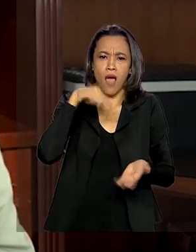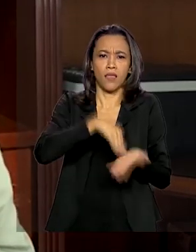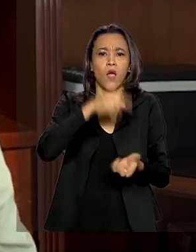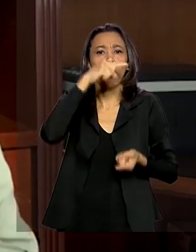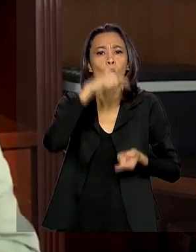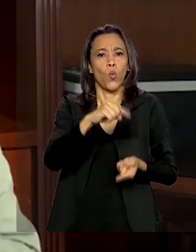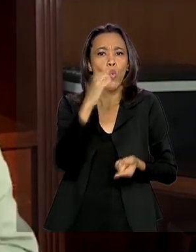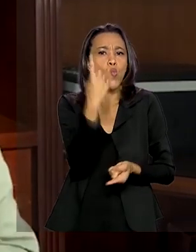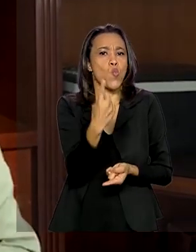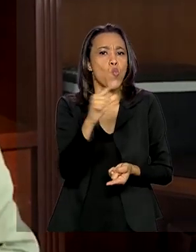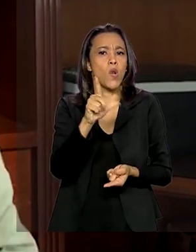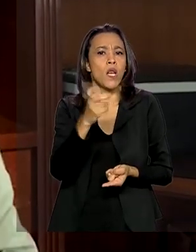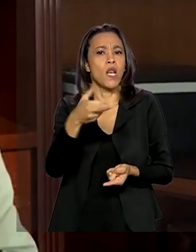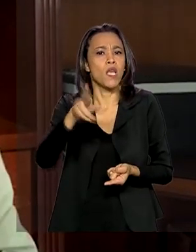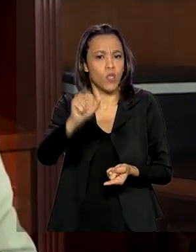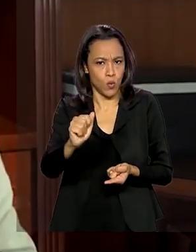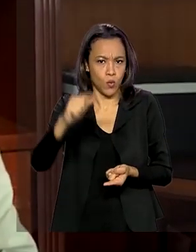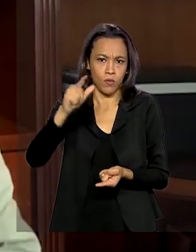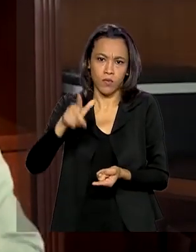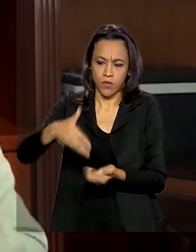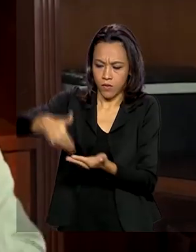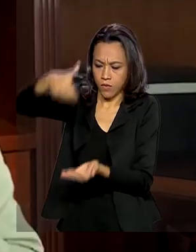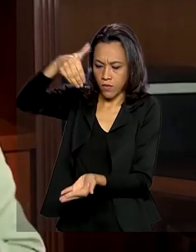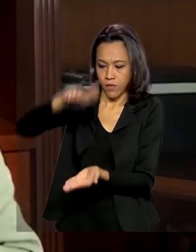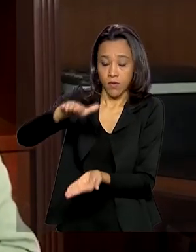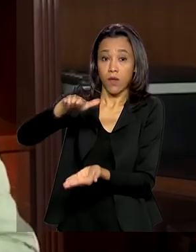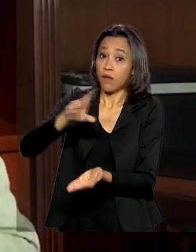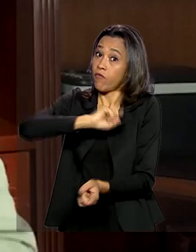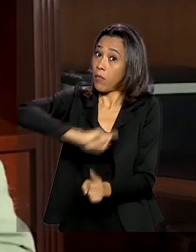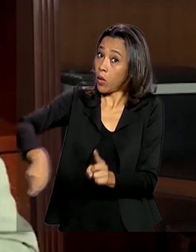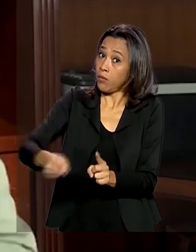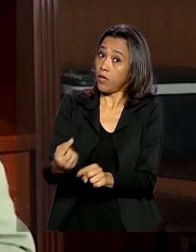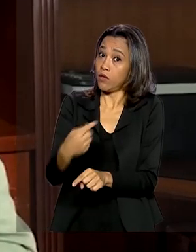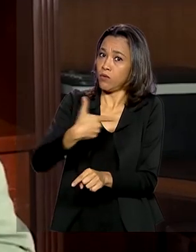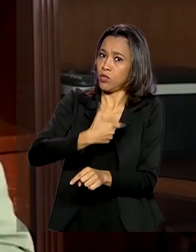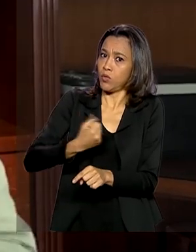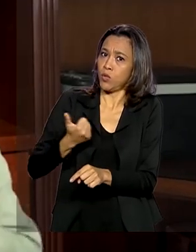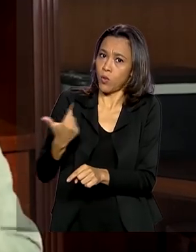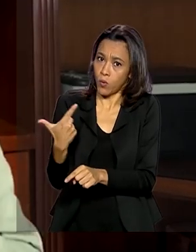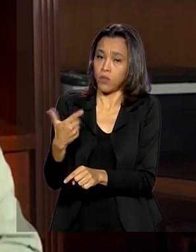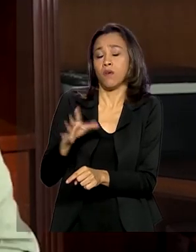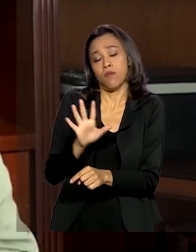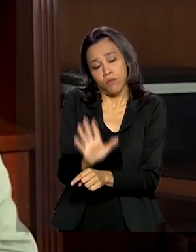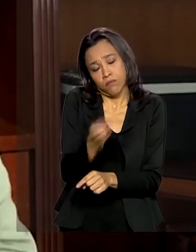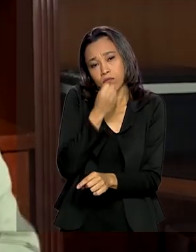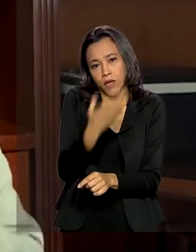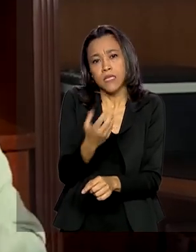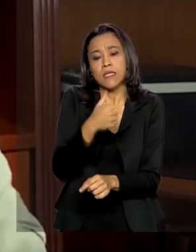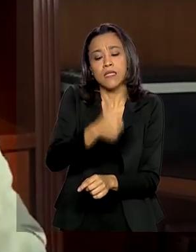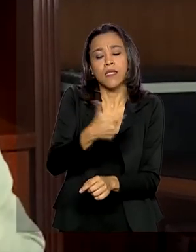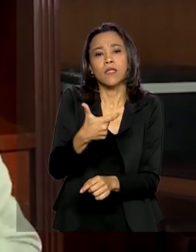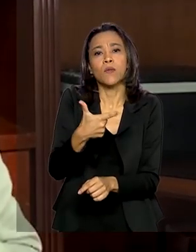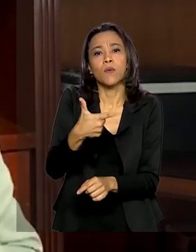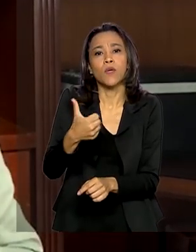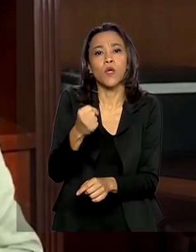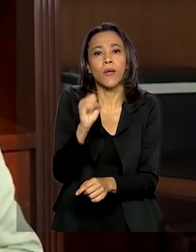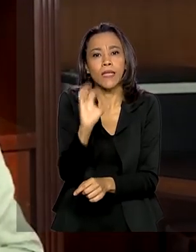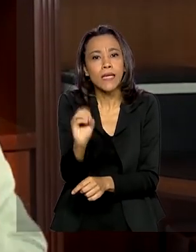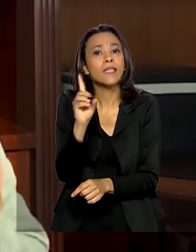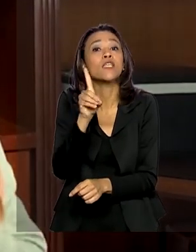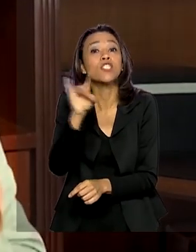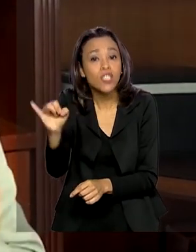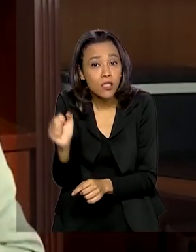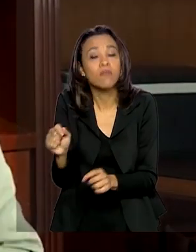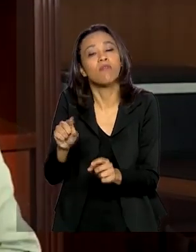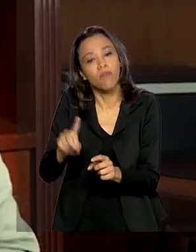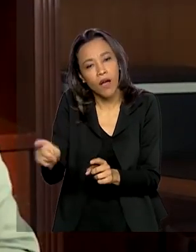2002 por histórico de queimaduras. A medida vai durar 180 dias e tem o objetivo de aumentar as opções